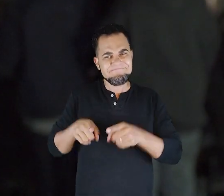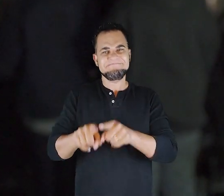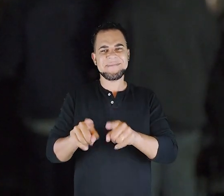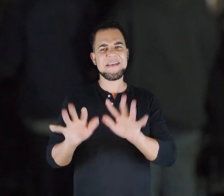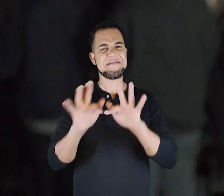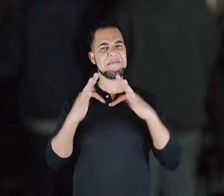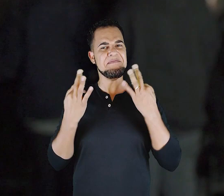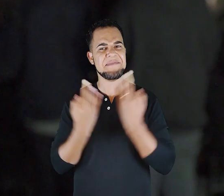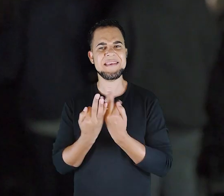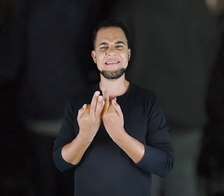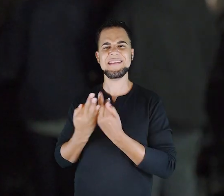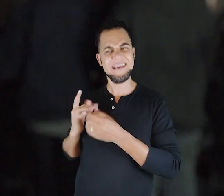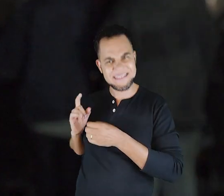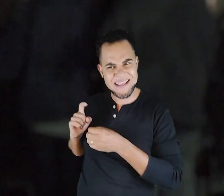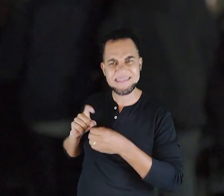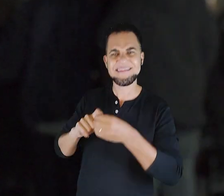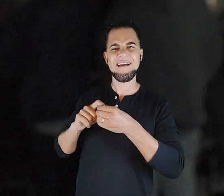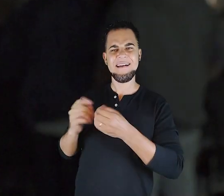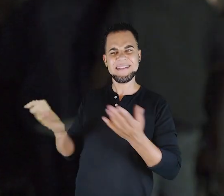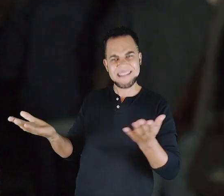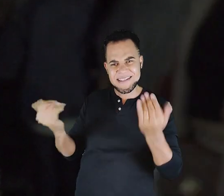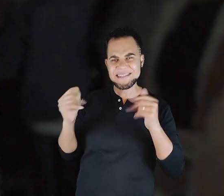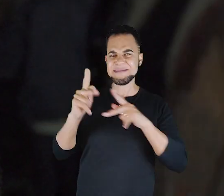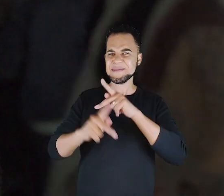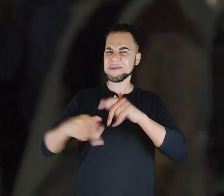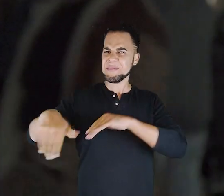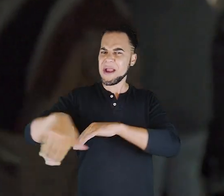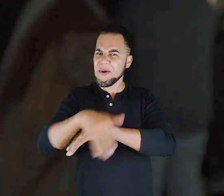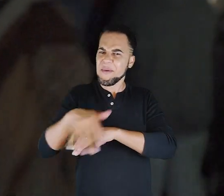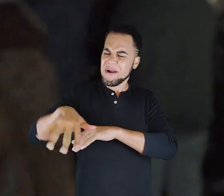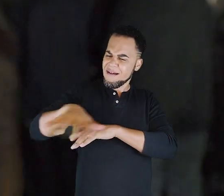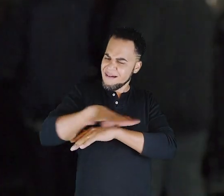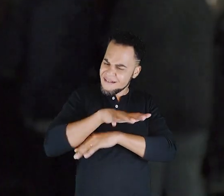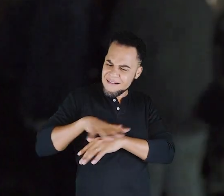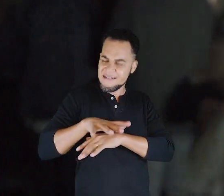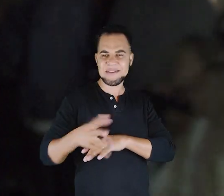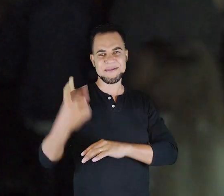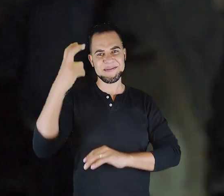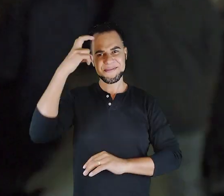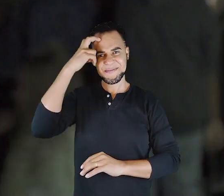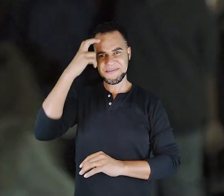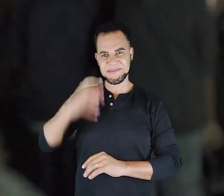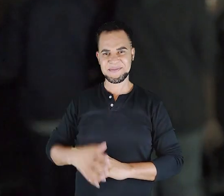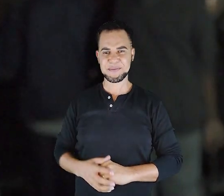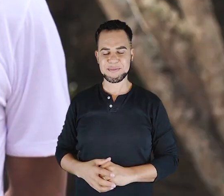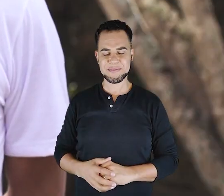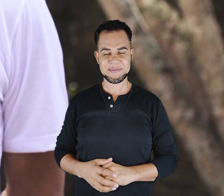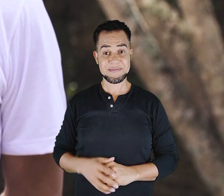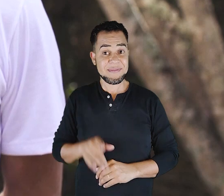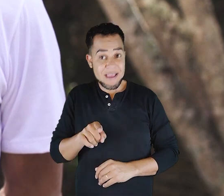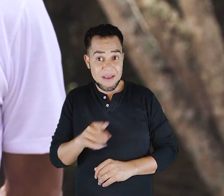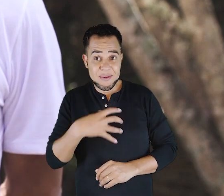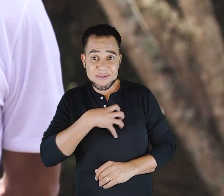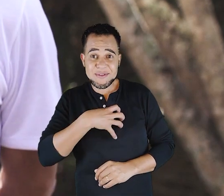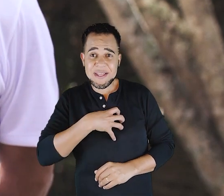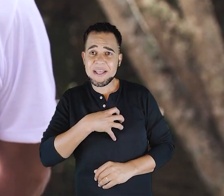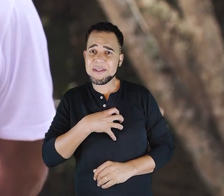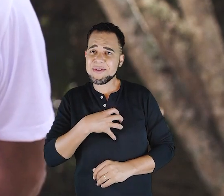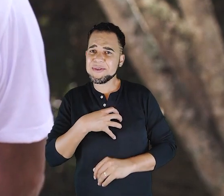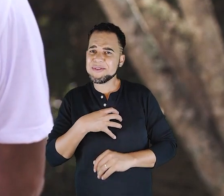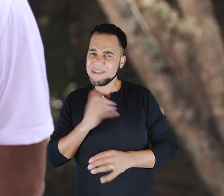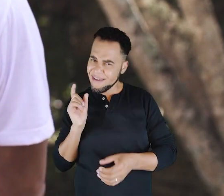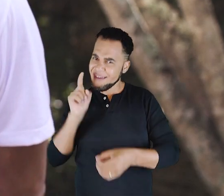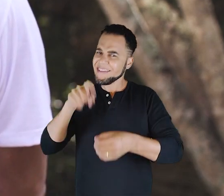família, a gente precisa trazer as pessoas realmente para a rua, para uma parte de cultura. É uma forma de